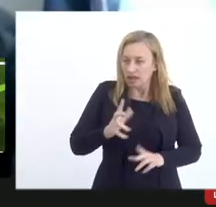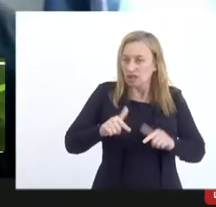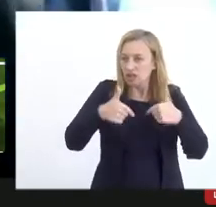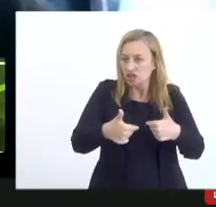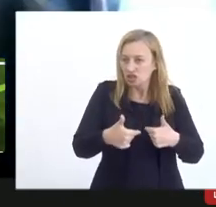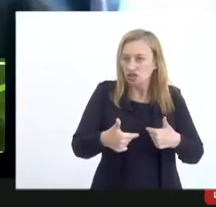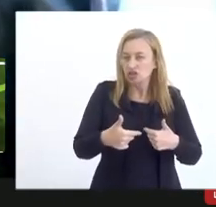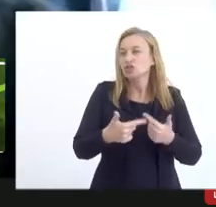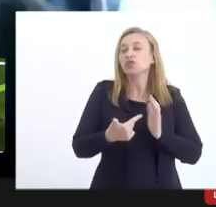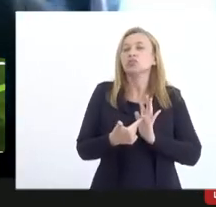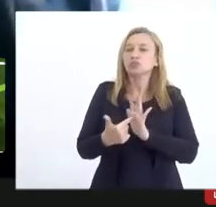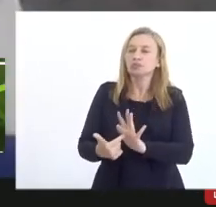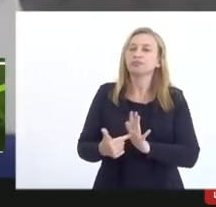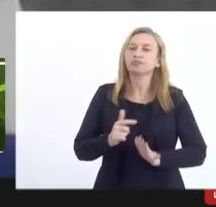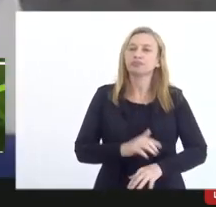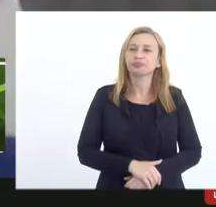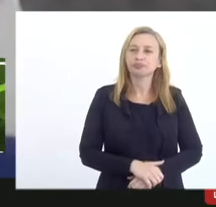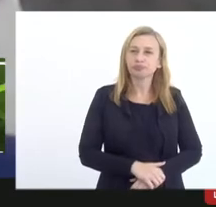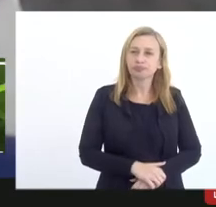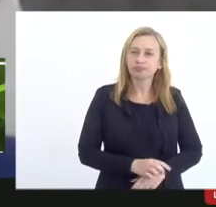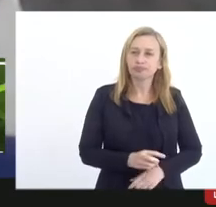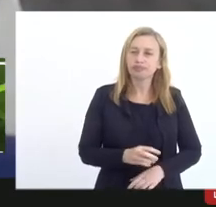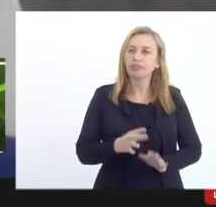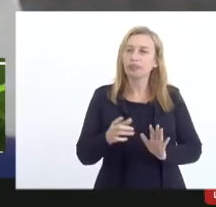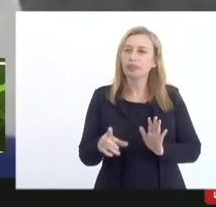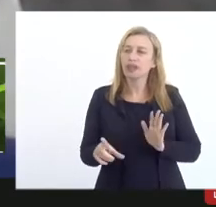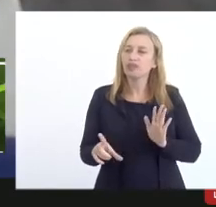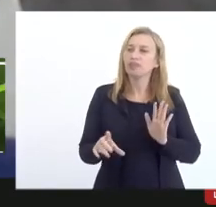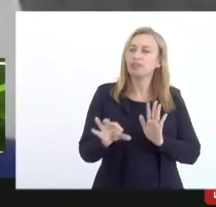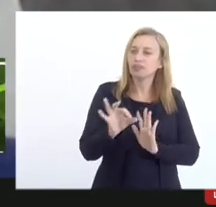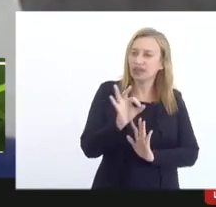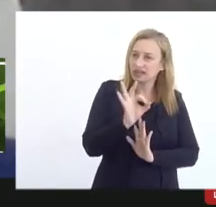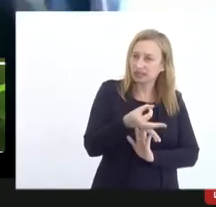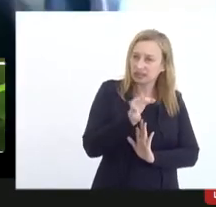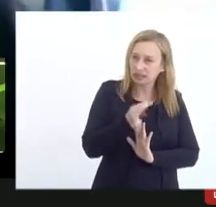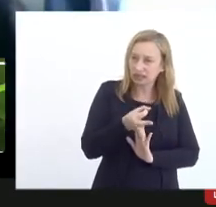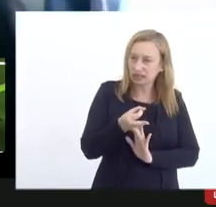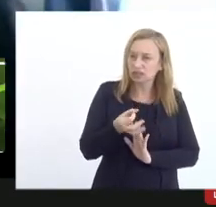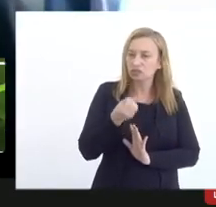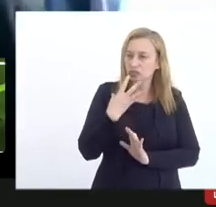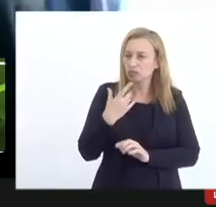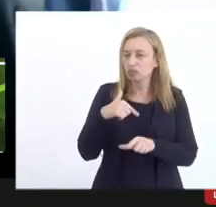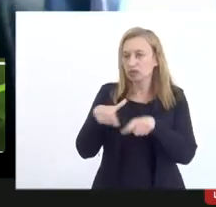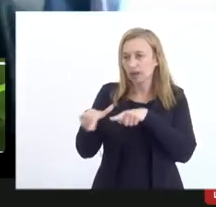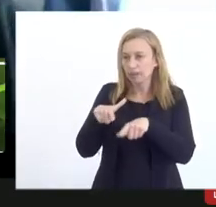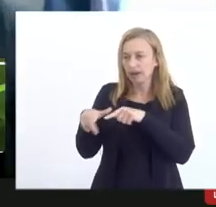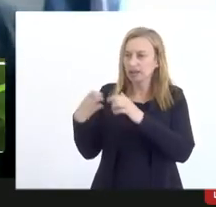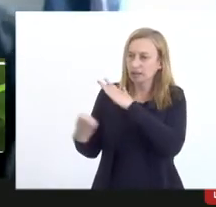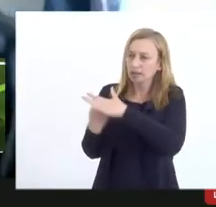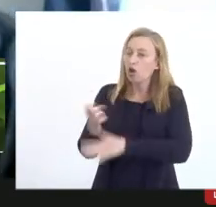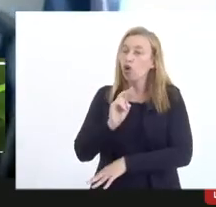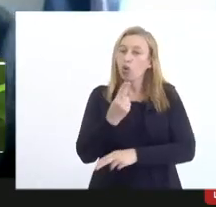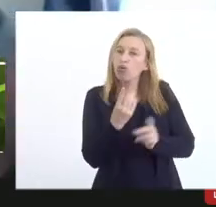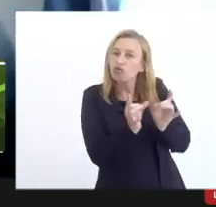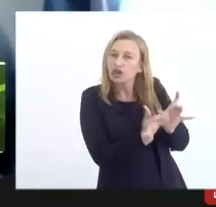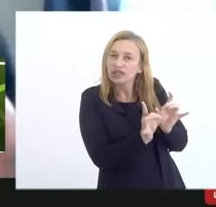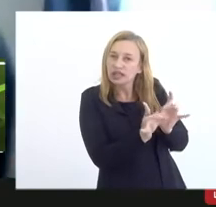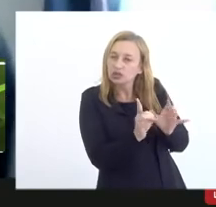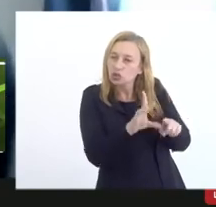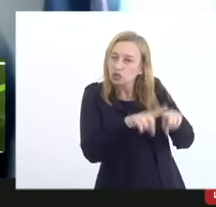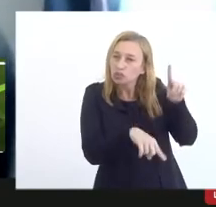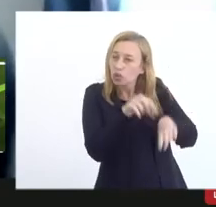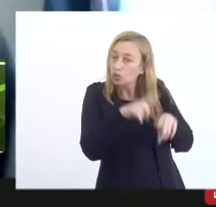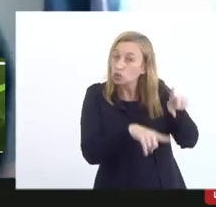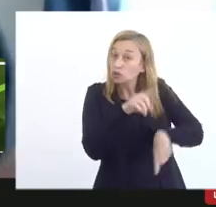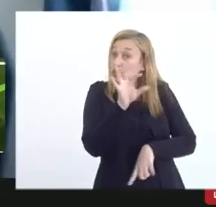identificação da legalidade do prestador de serviços ou do vendedor de materiais de tal forma